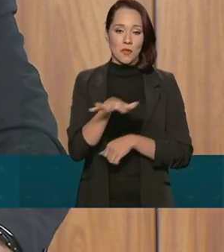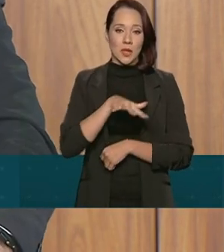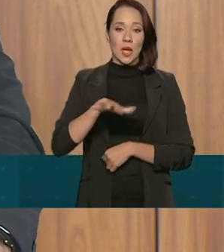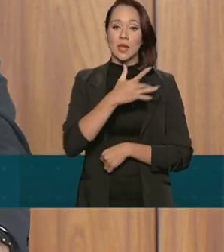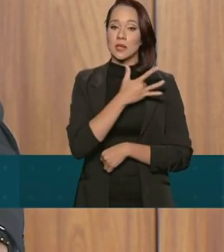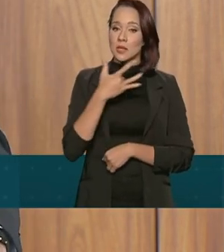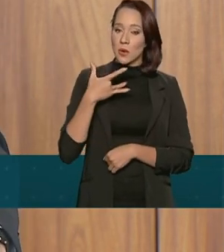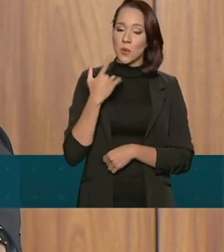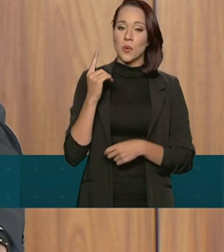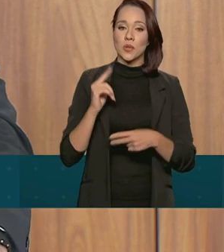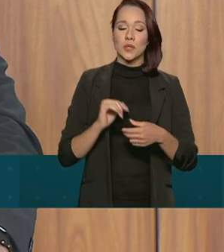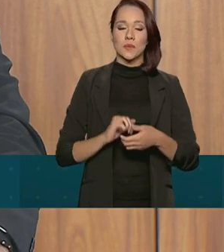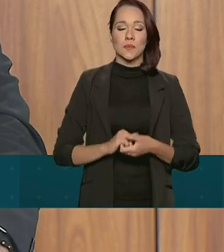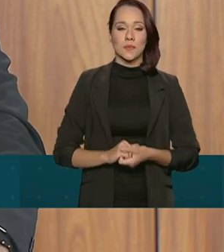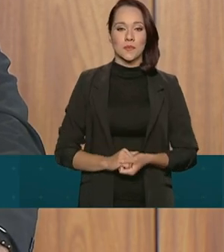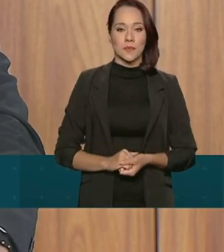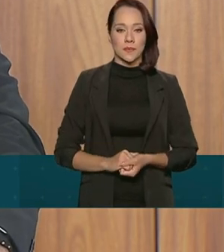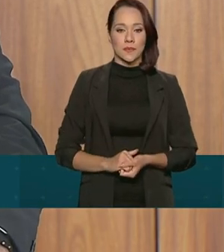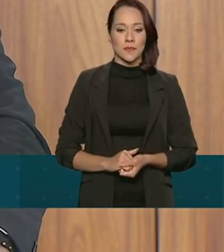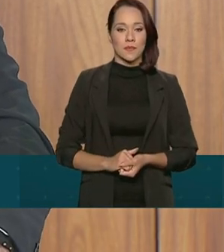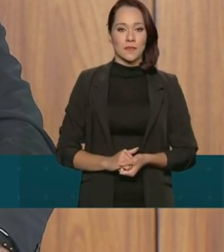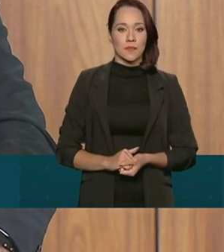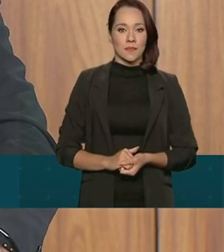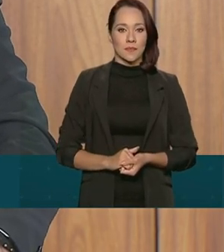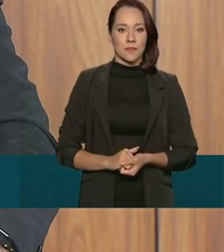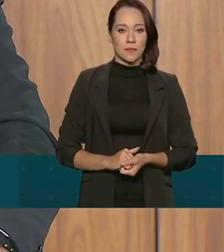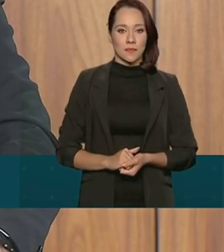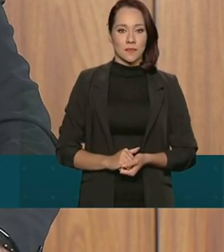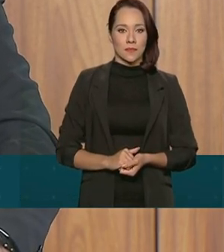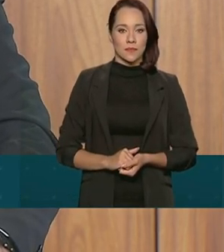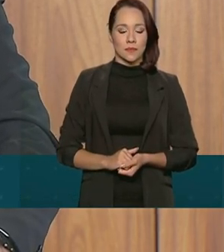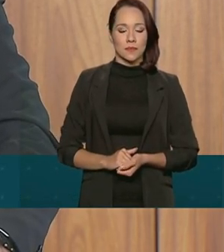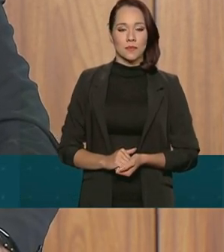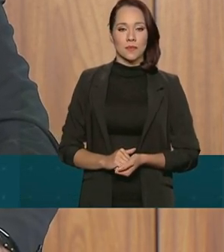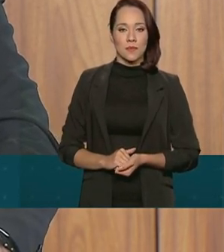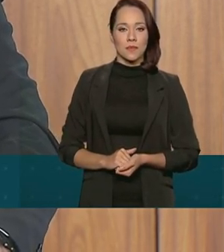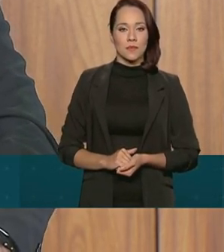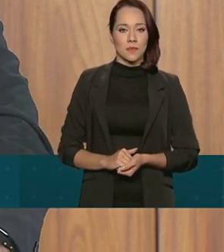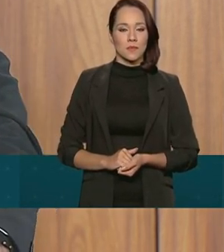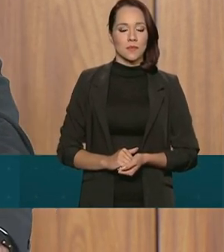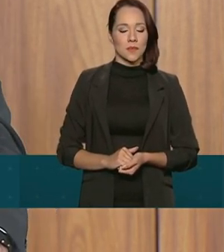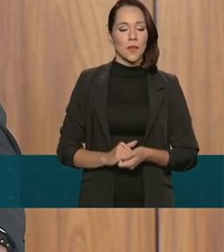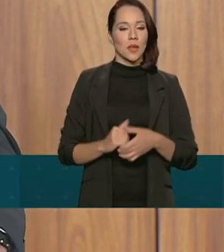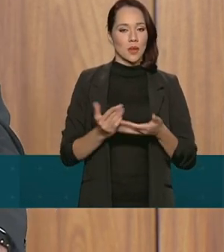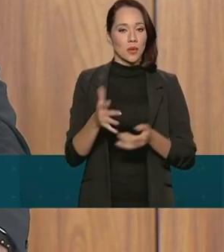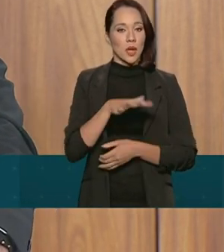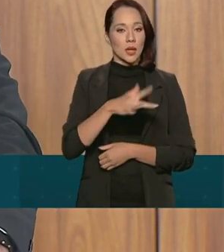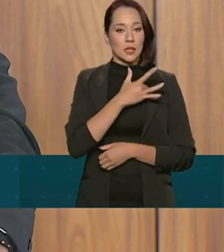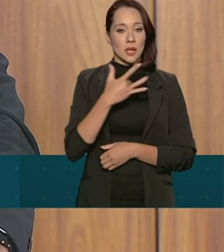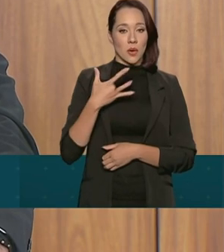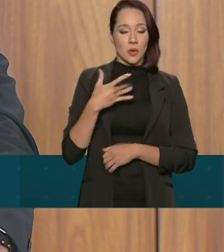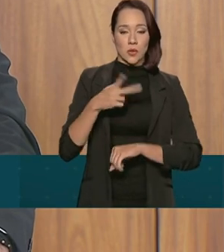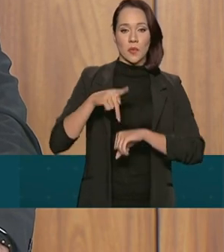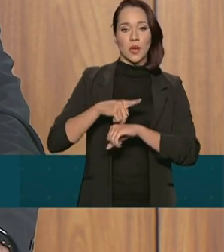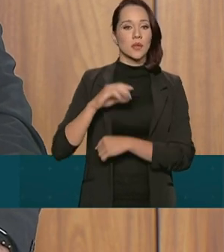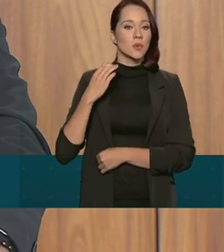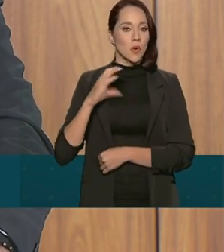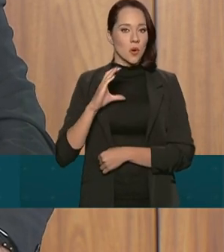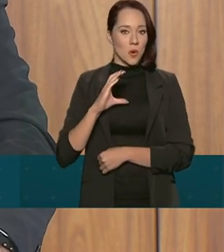saúde, onde a Colômbia apresenta